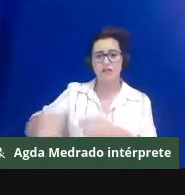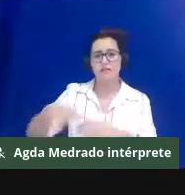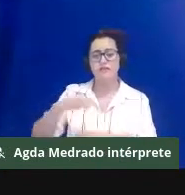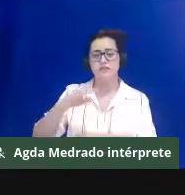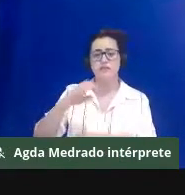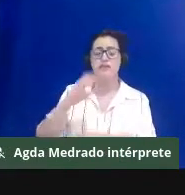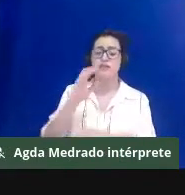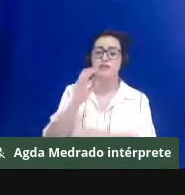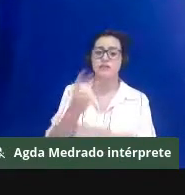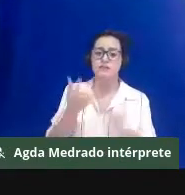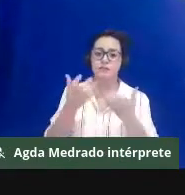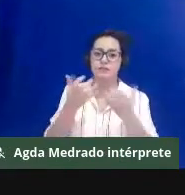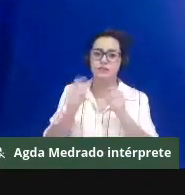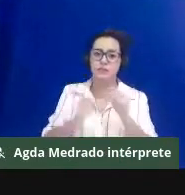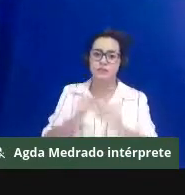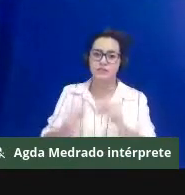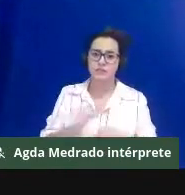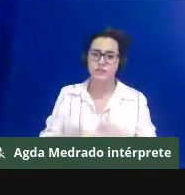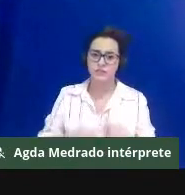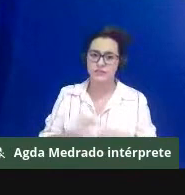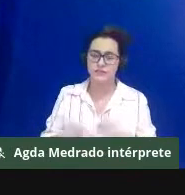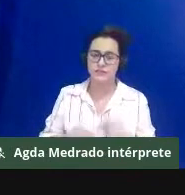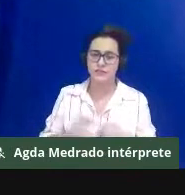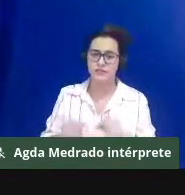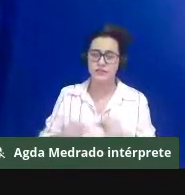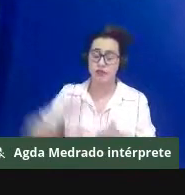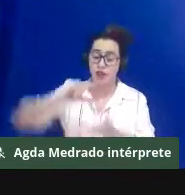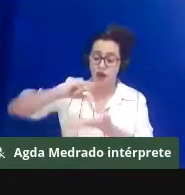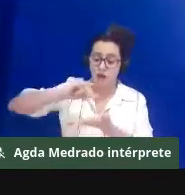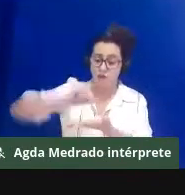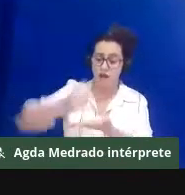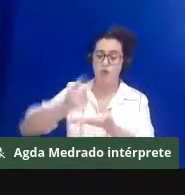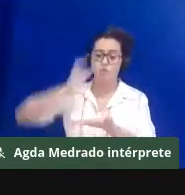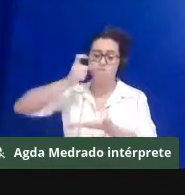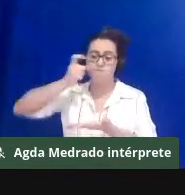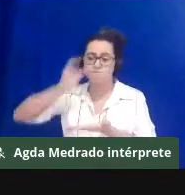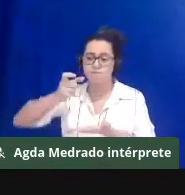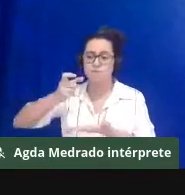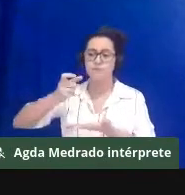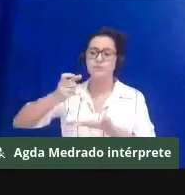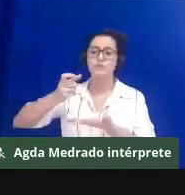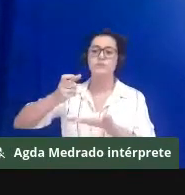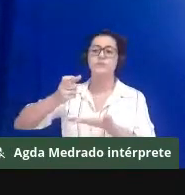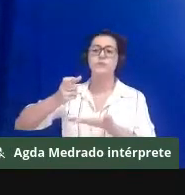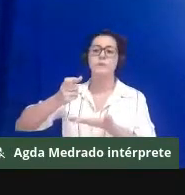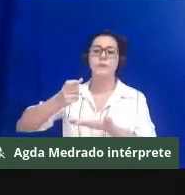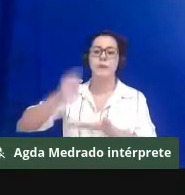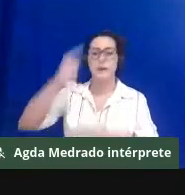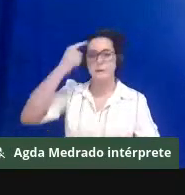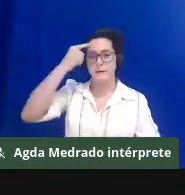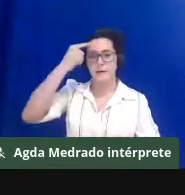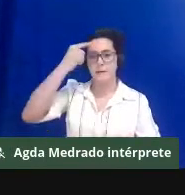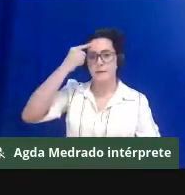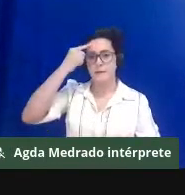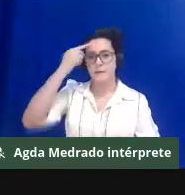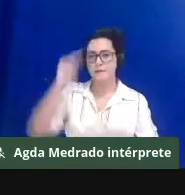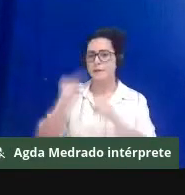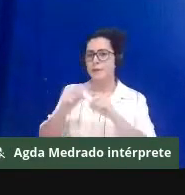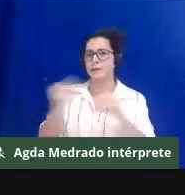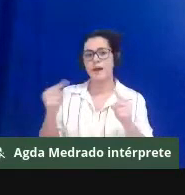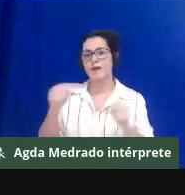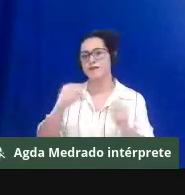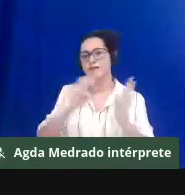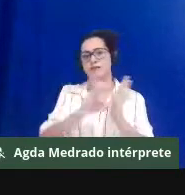desestruturando, portanto, assuntos de reprodução das comunidades quilombolas e também um avanço da destruição do meio